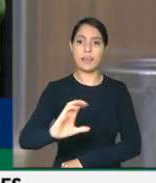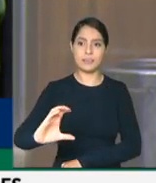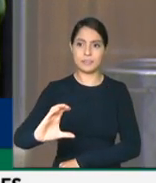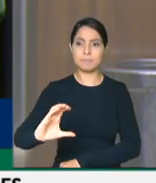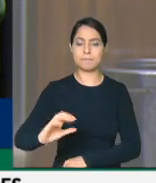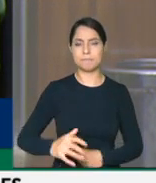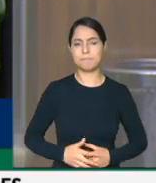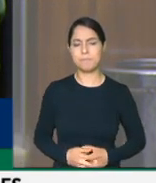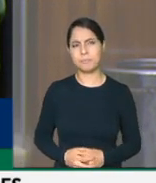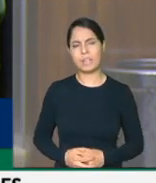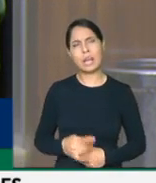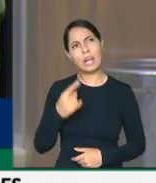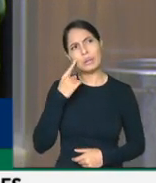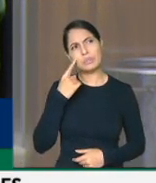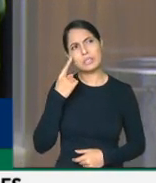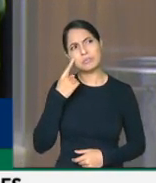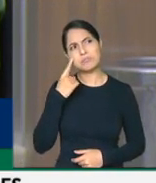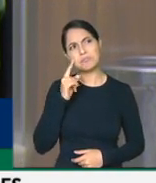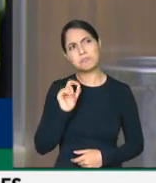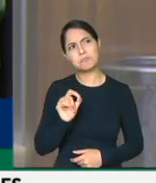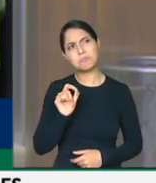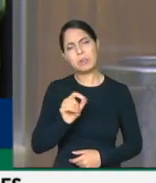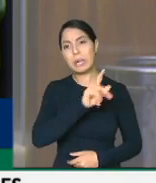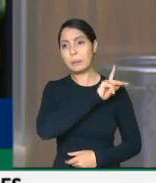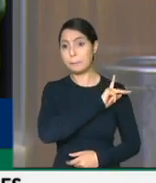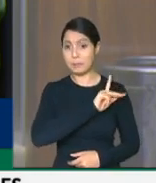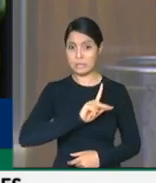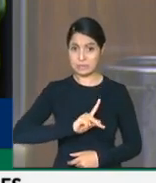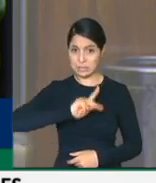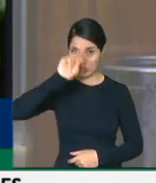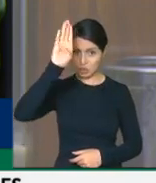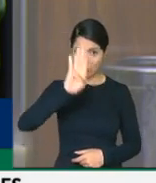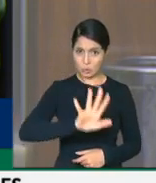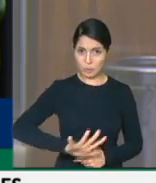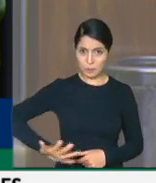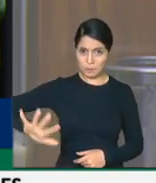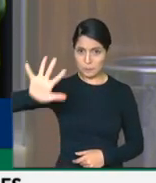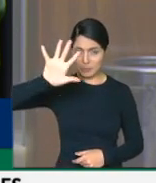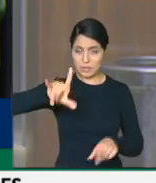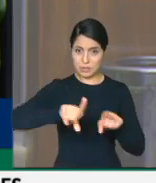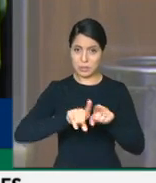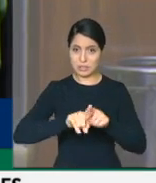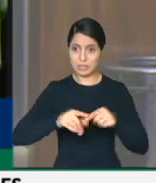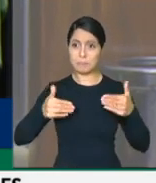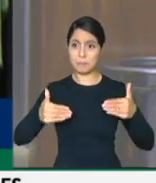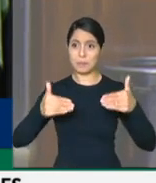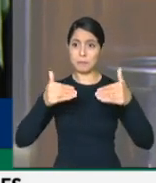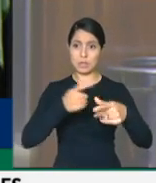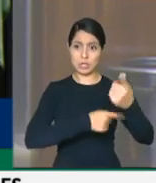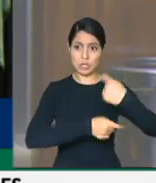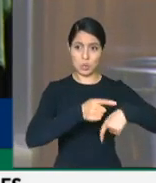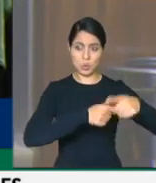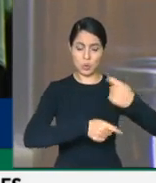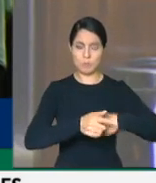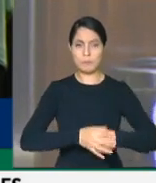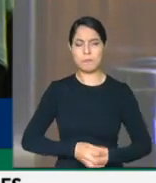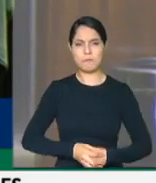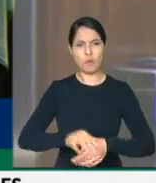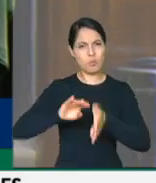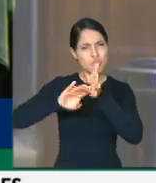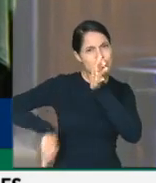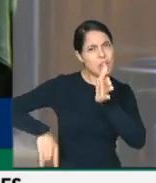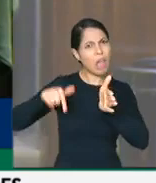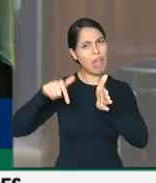observando que o presidente da república e o ministro da economia vão extinguir o CETEC. Portanto, eu trago aqui um